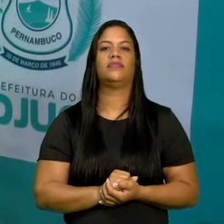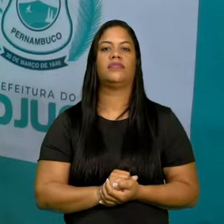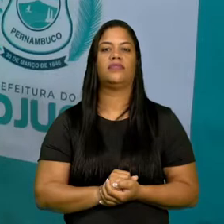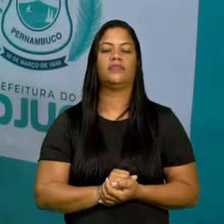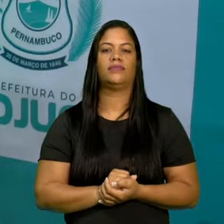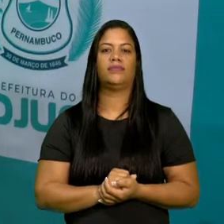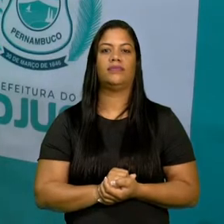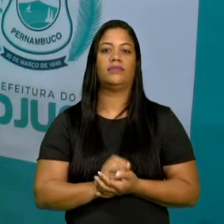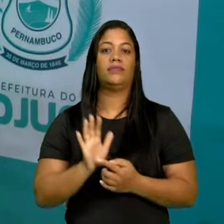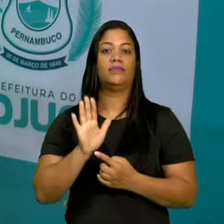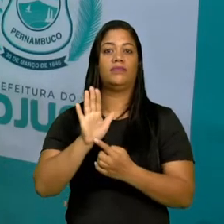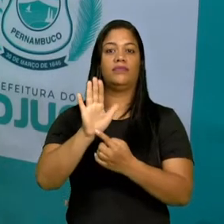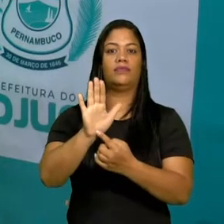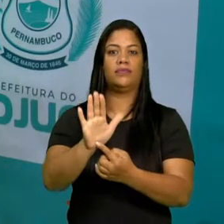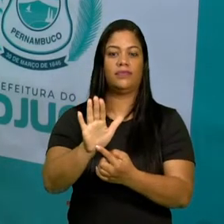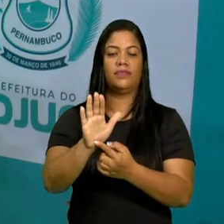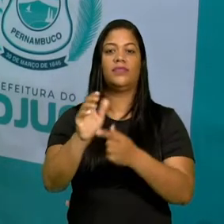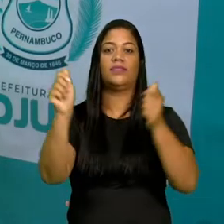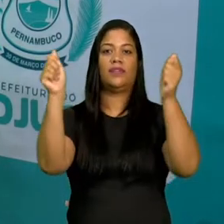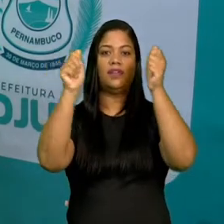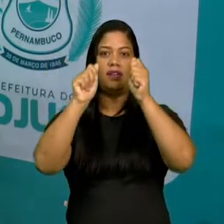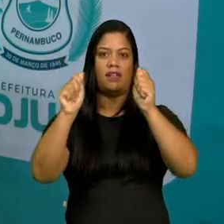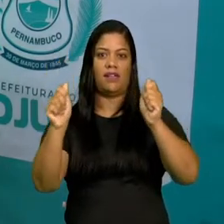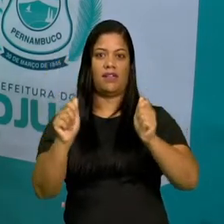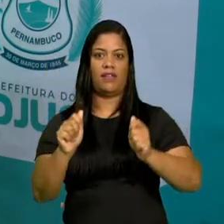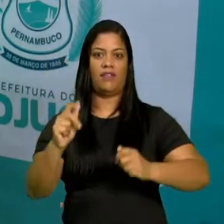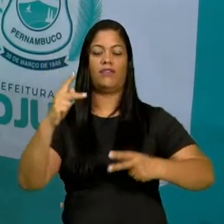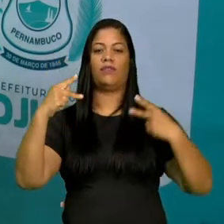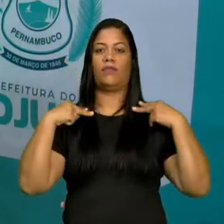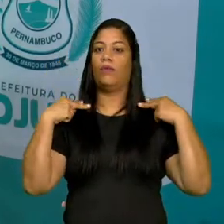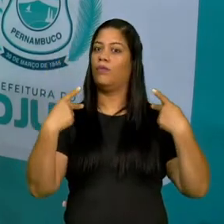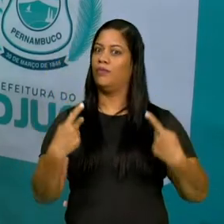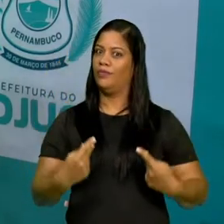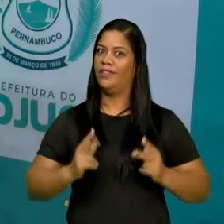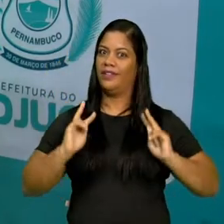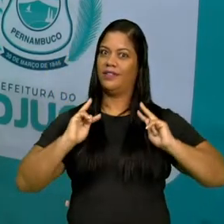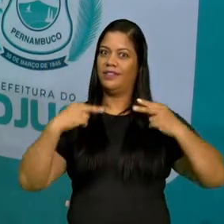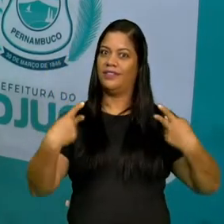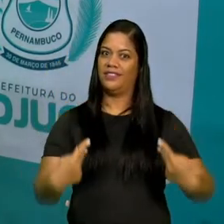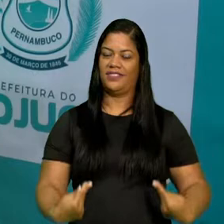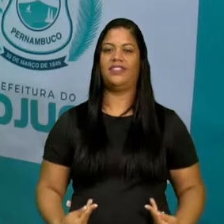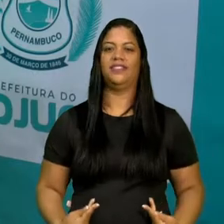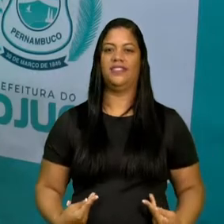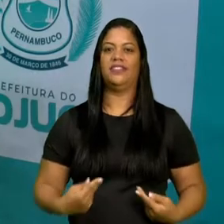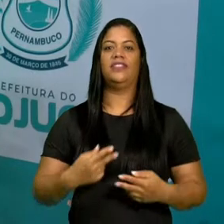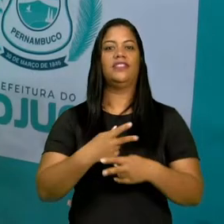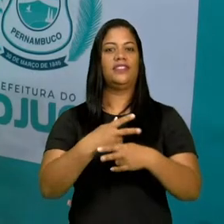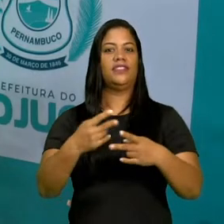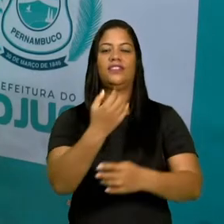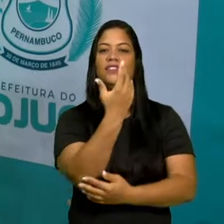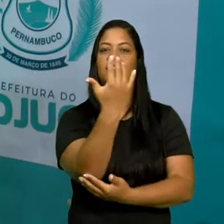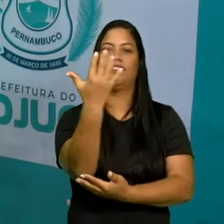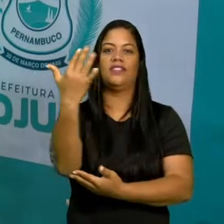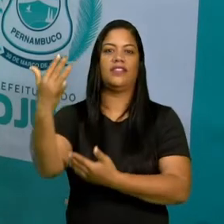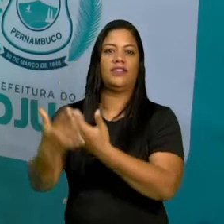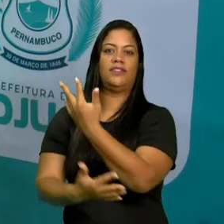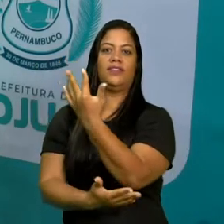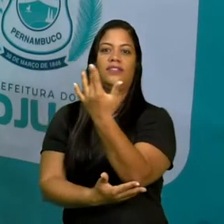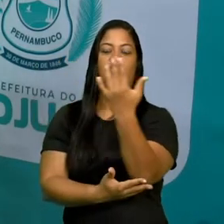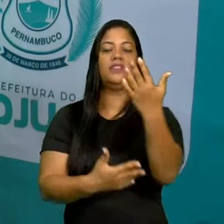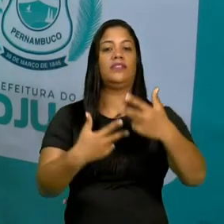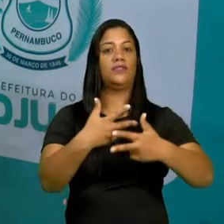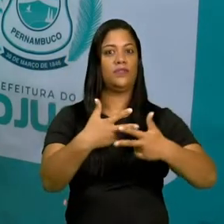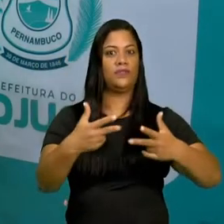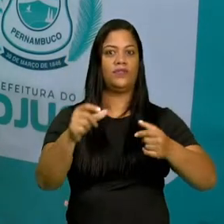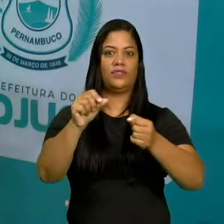Ele é a representação artística da forma humana, né? São elementos da natureza, objetos